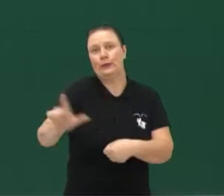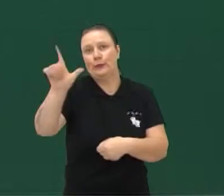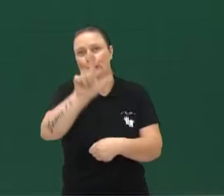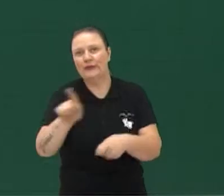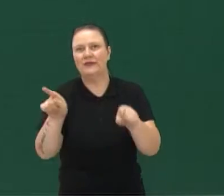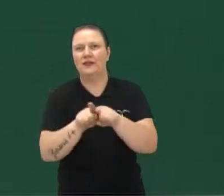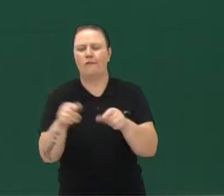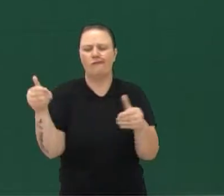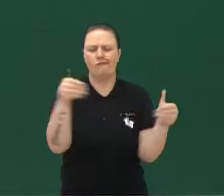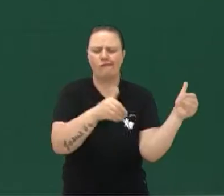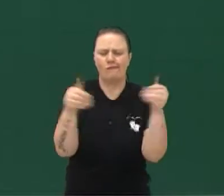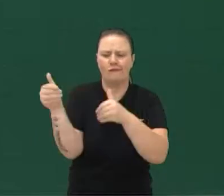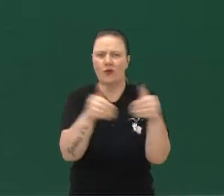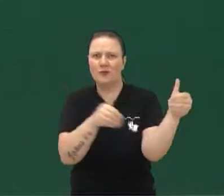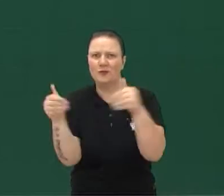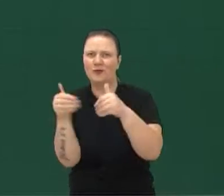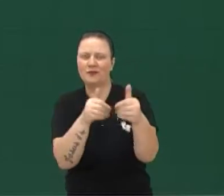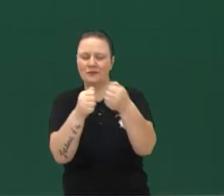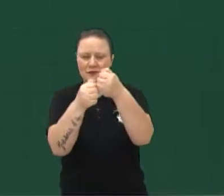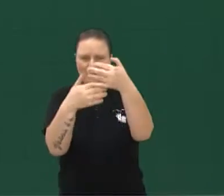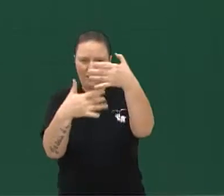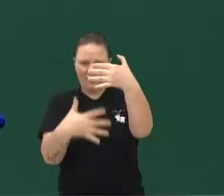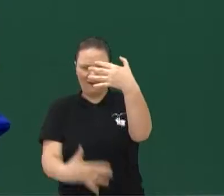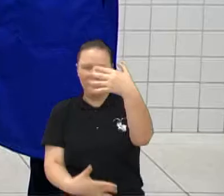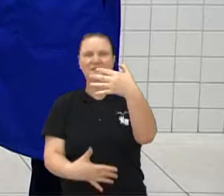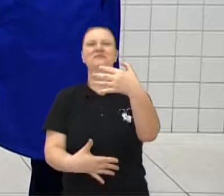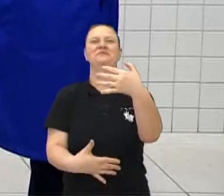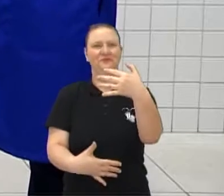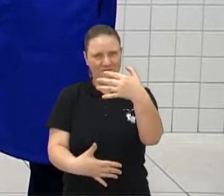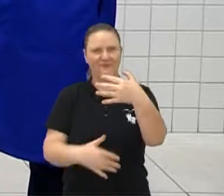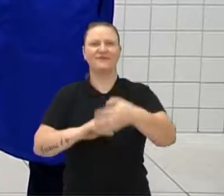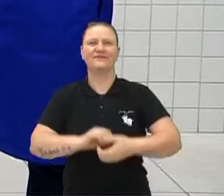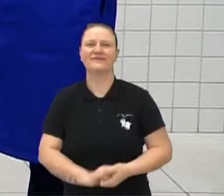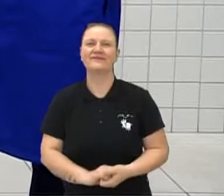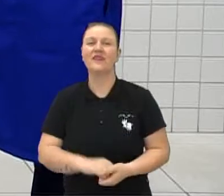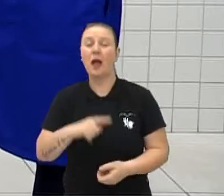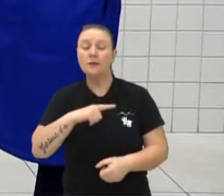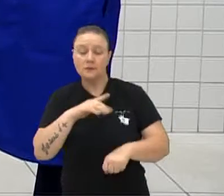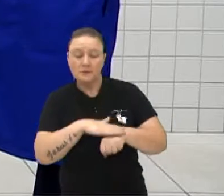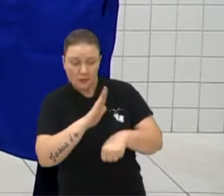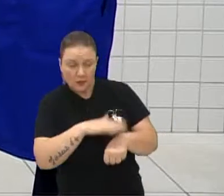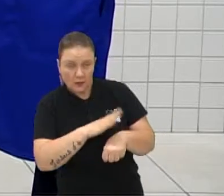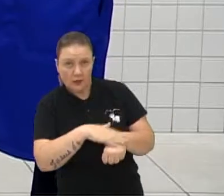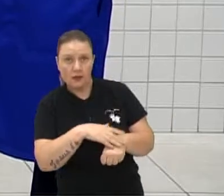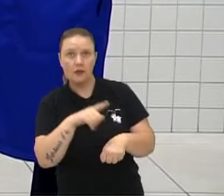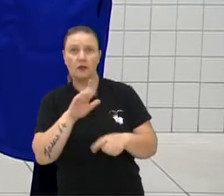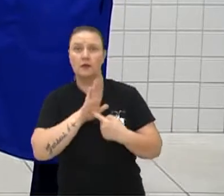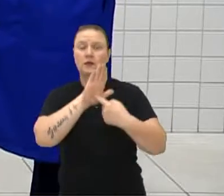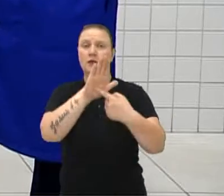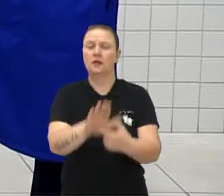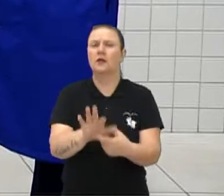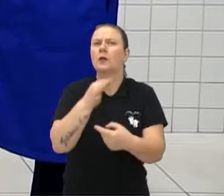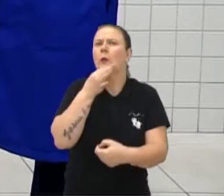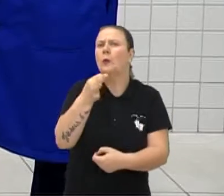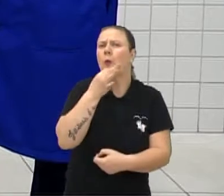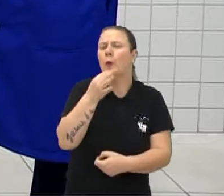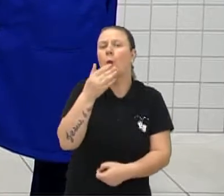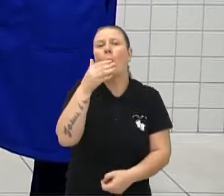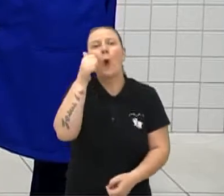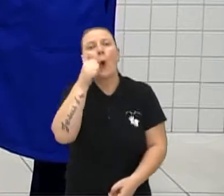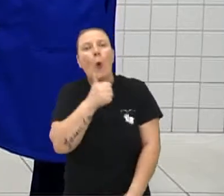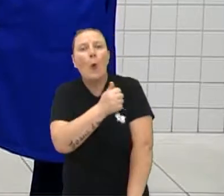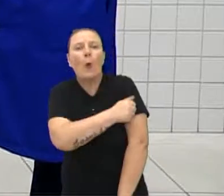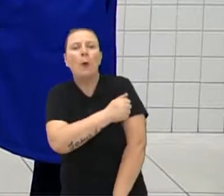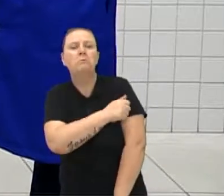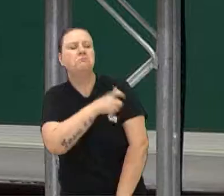participando aqui no nosso chat. Mais alguém? Eu destaco o comentário aqui de uma aluna que eu